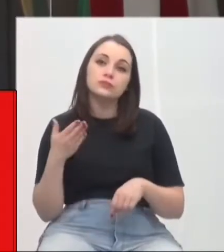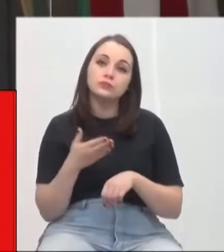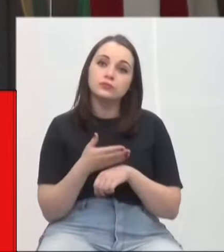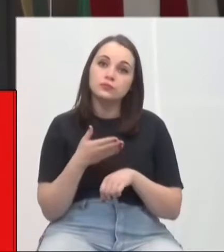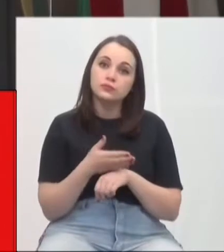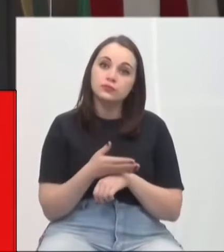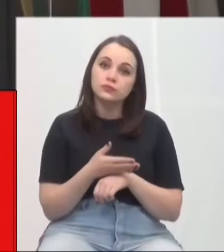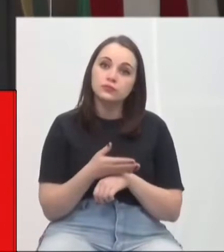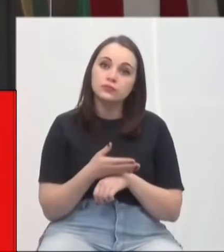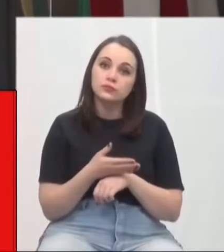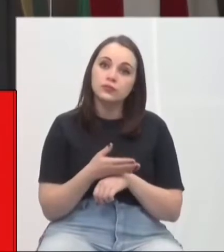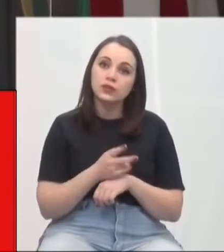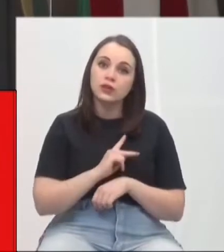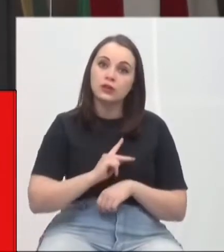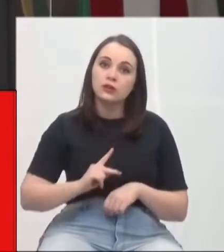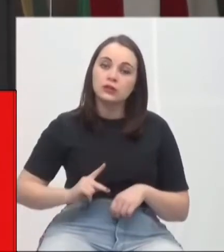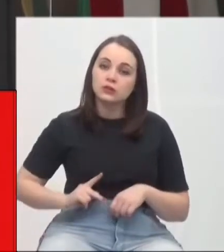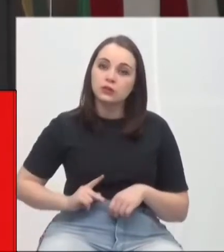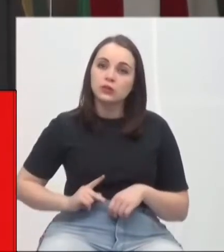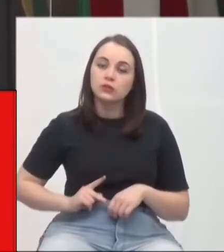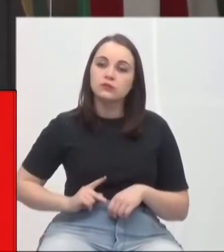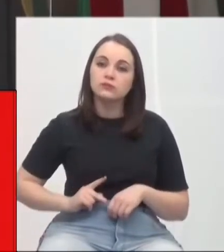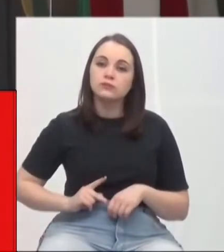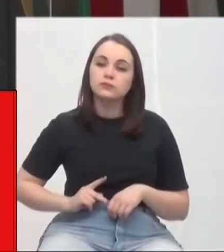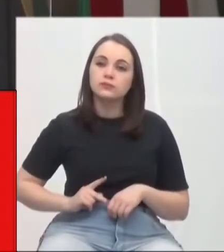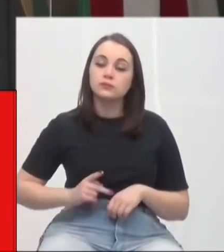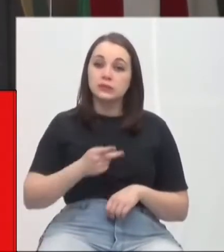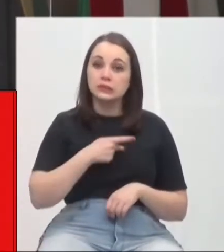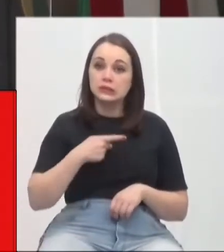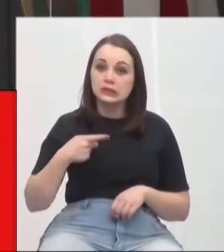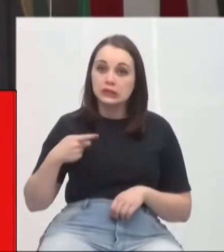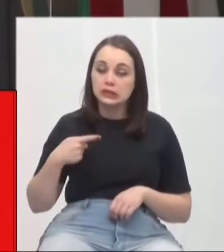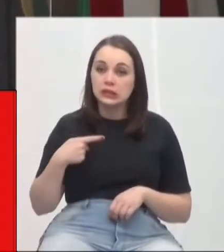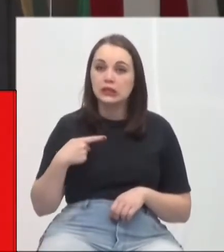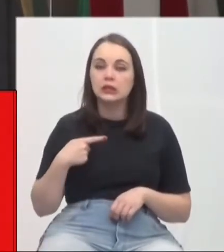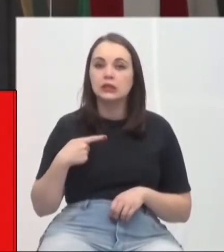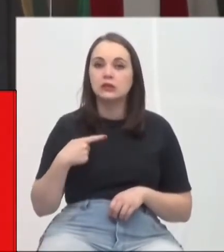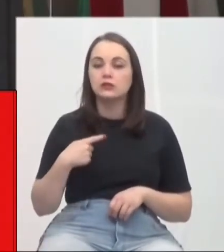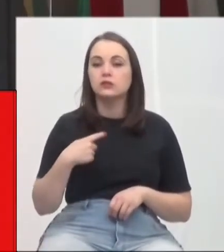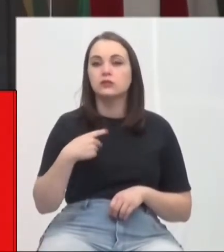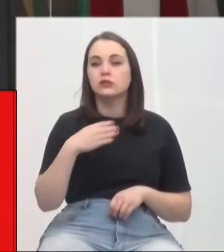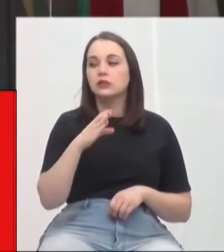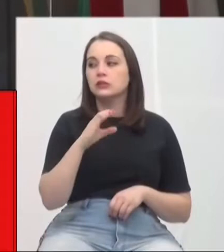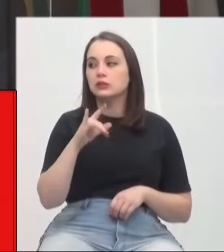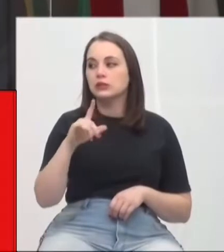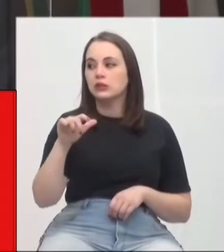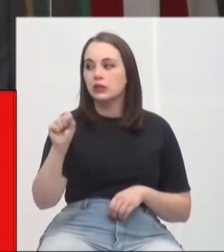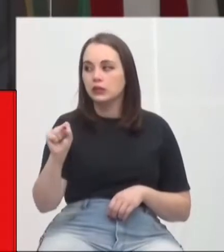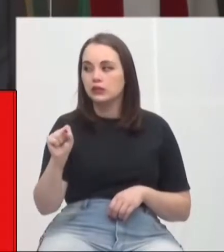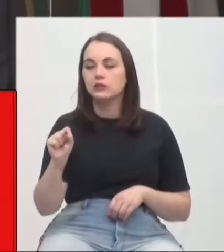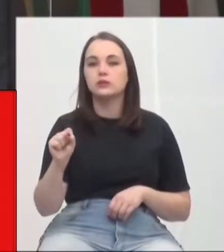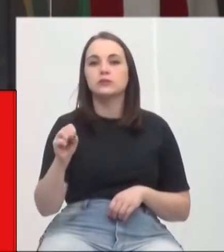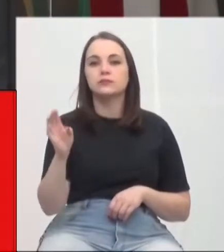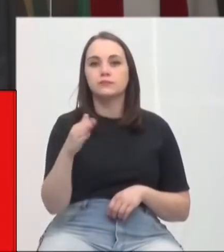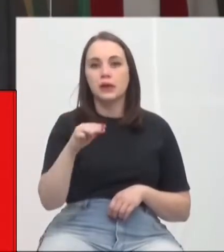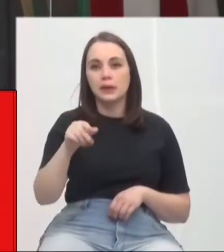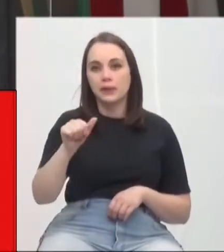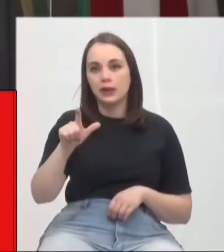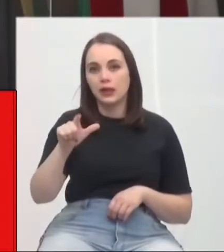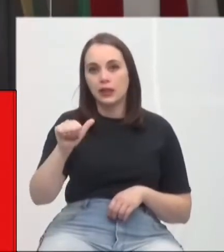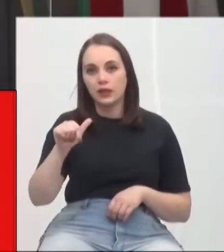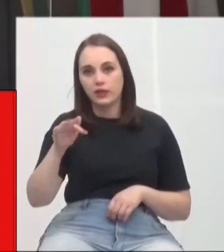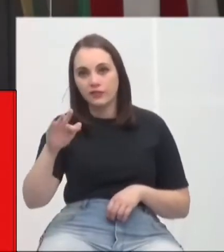-presidente da Assembleia de Deus Vitória em Cristo, conhecido no Brasil, Silas Malafaia, acompanhando também o presidente